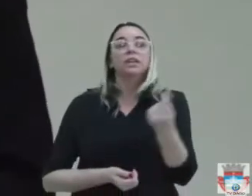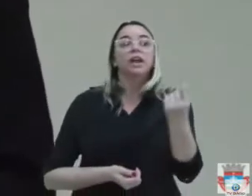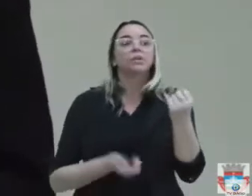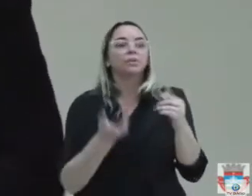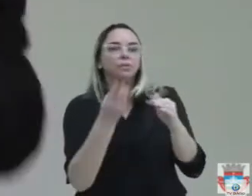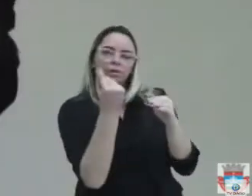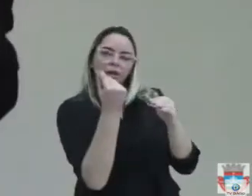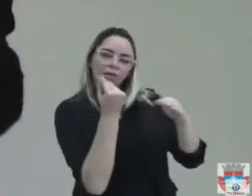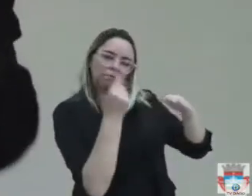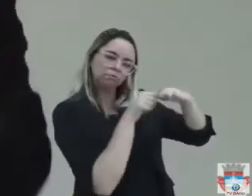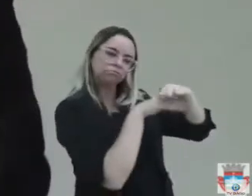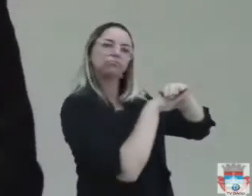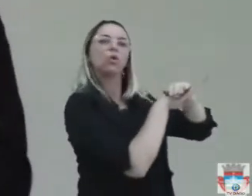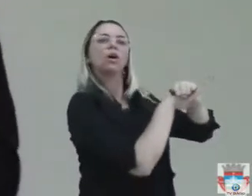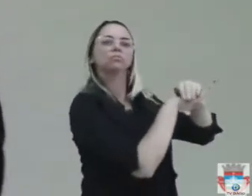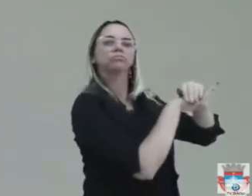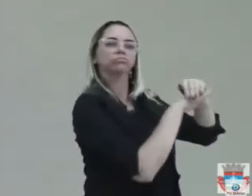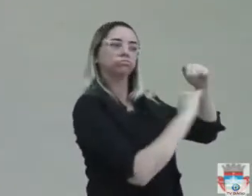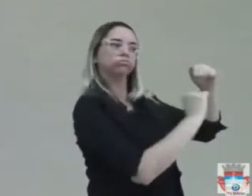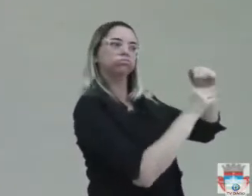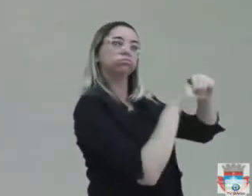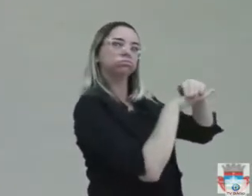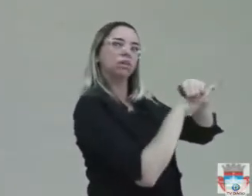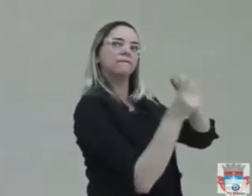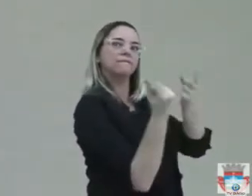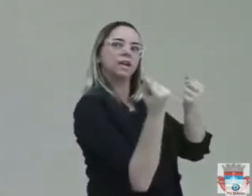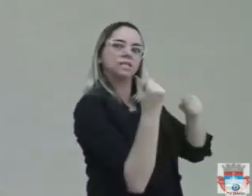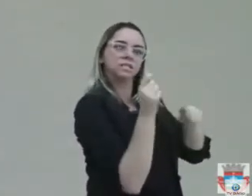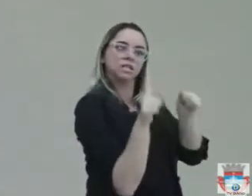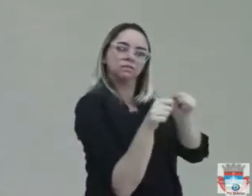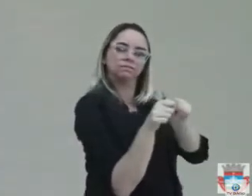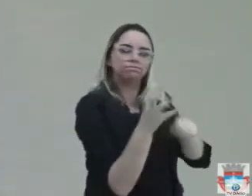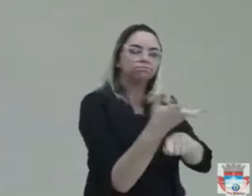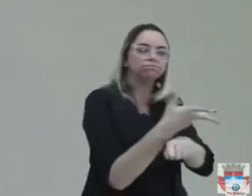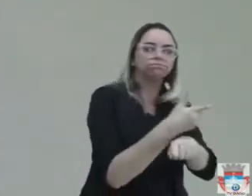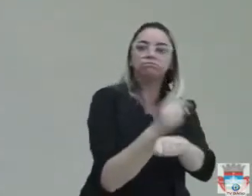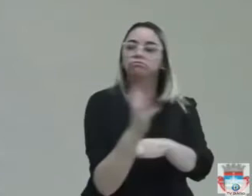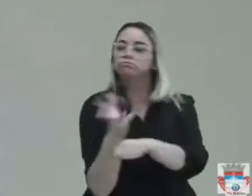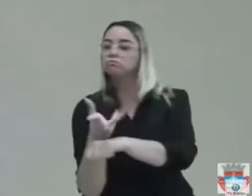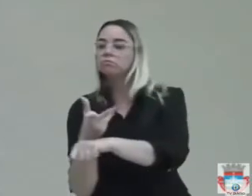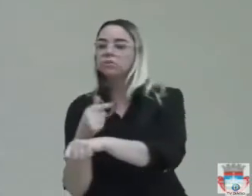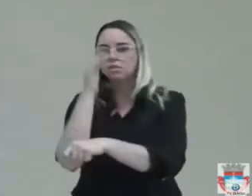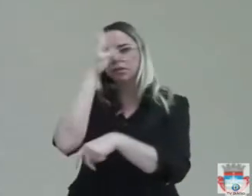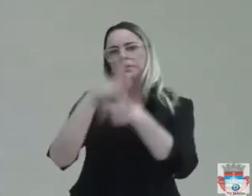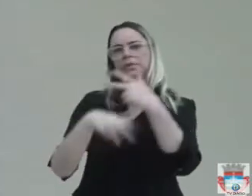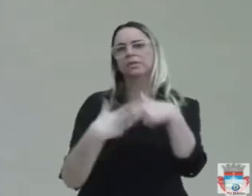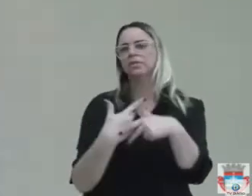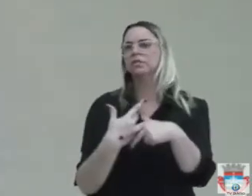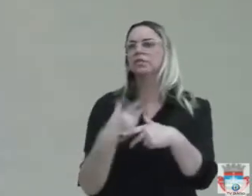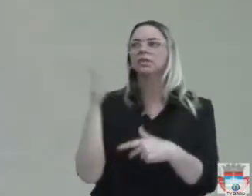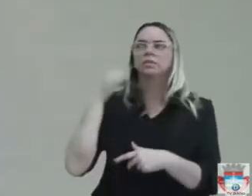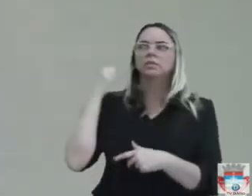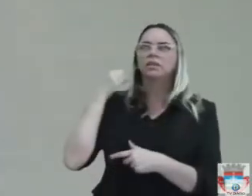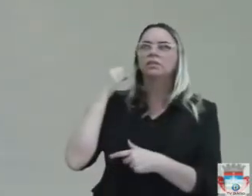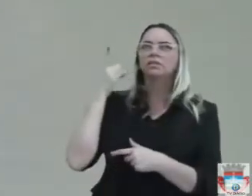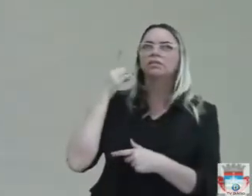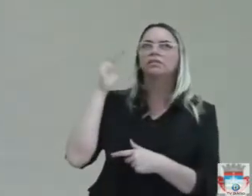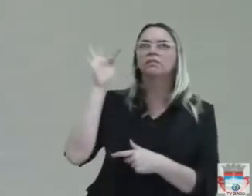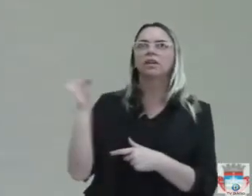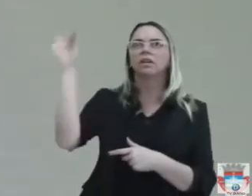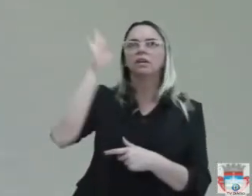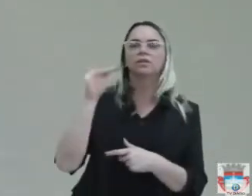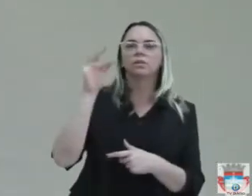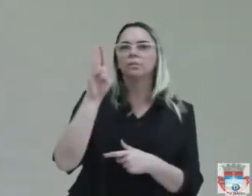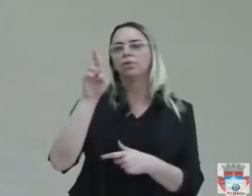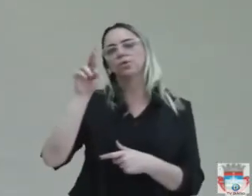para fazer as praças do município. Um milhão e oitocentos de uma emenda do deputado federal, ex-deputado federal Bruno Araújo.